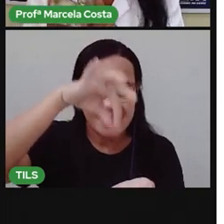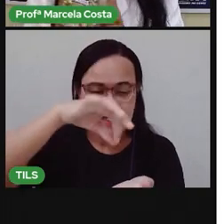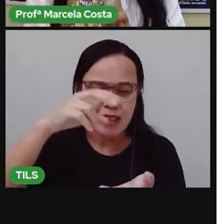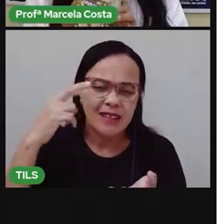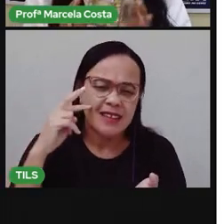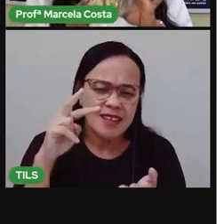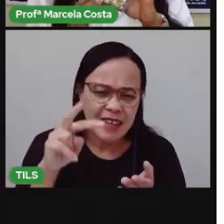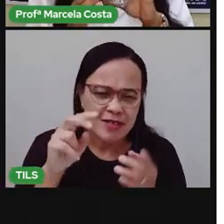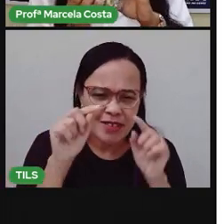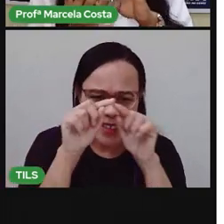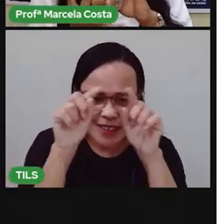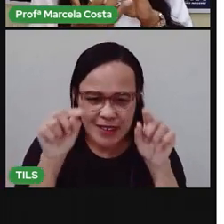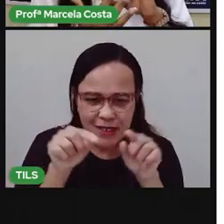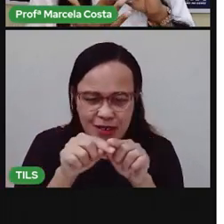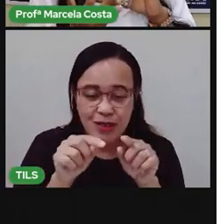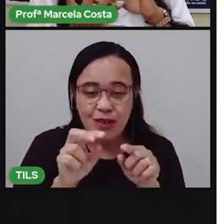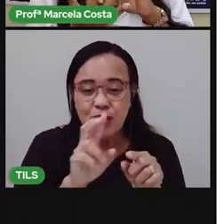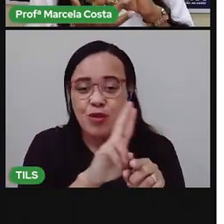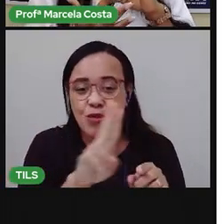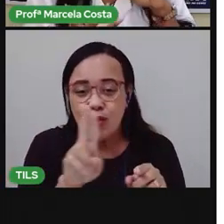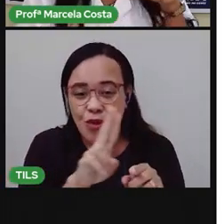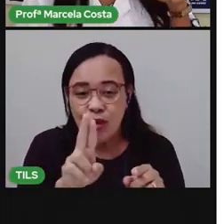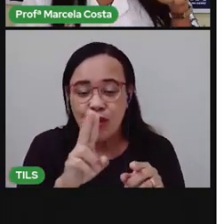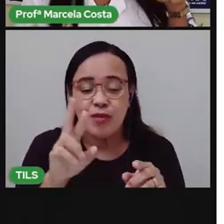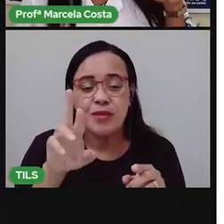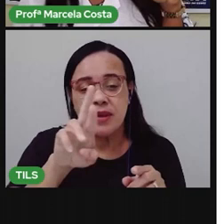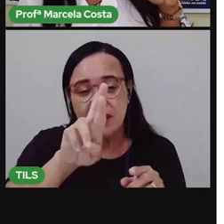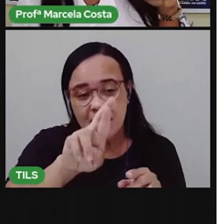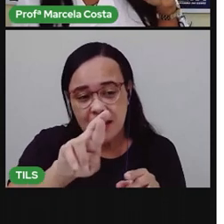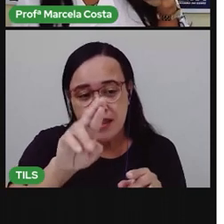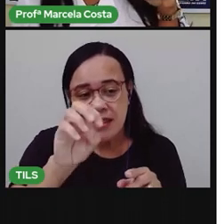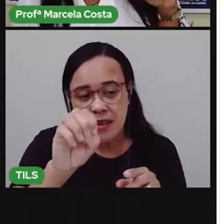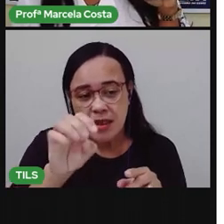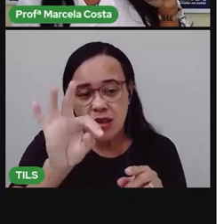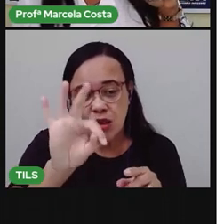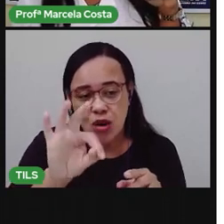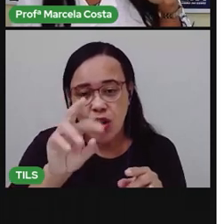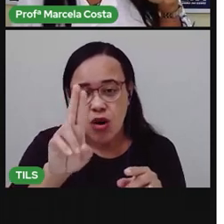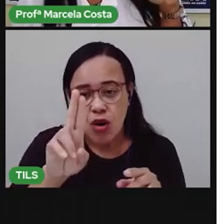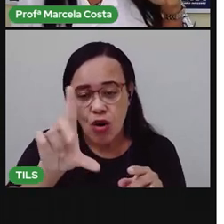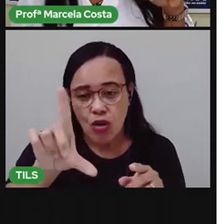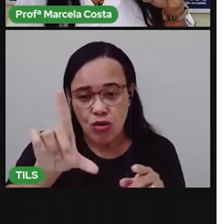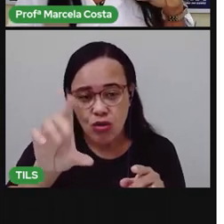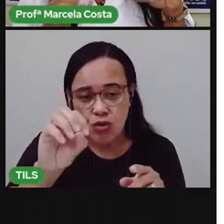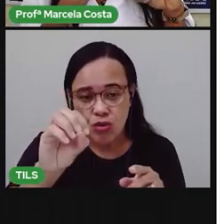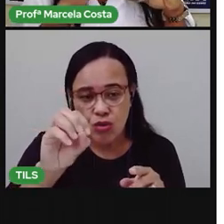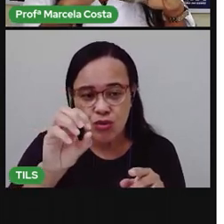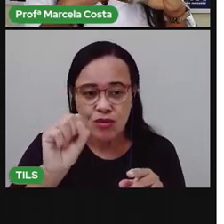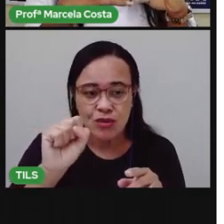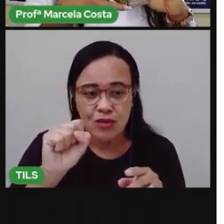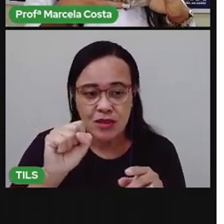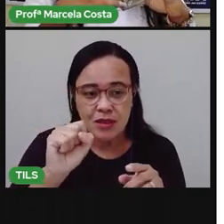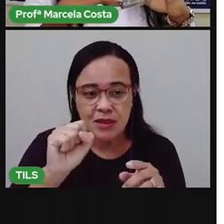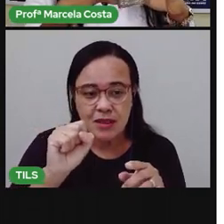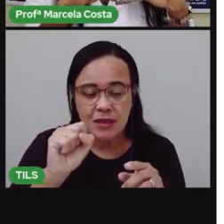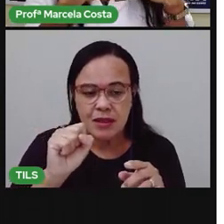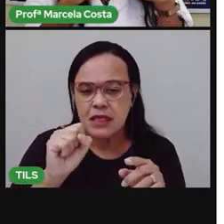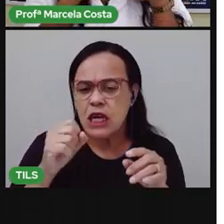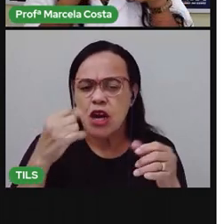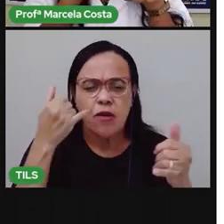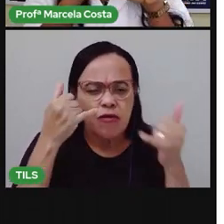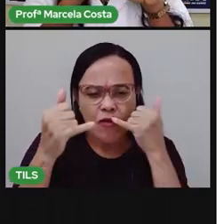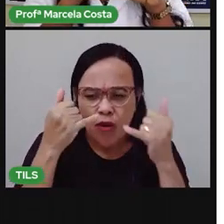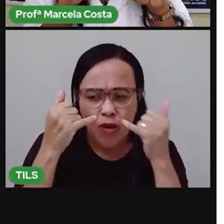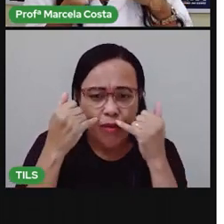embalagem, olha o rótulo desse produto. Olha quantas informações